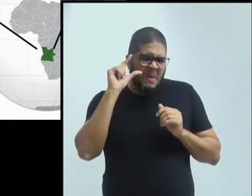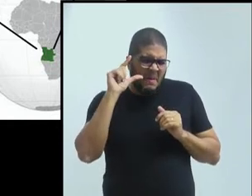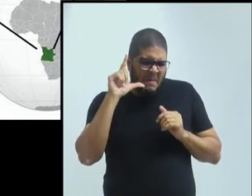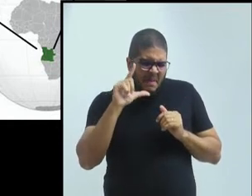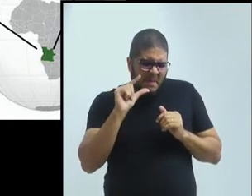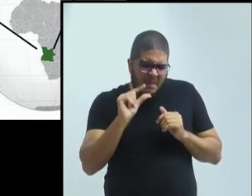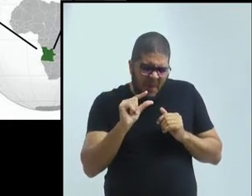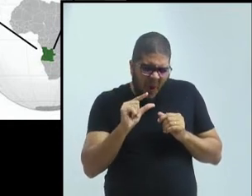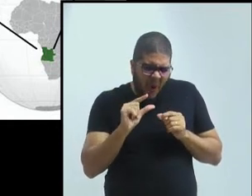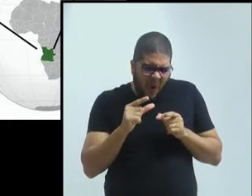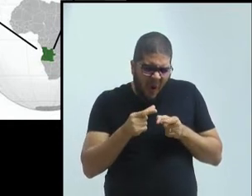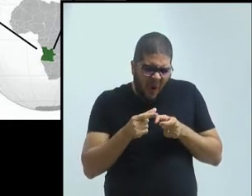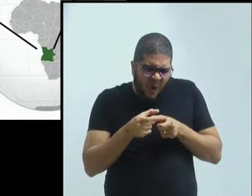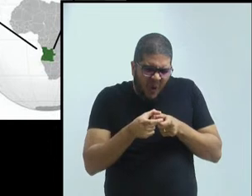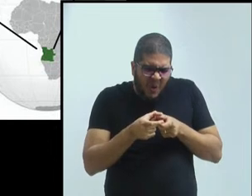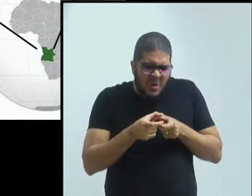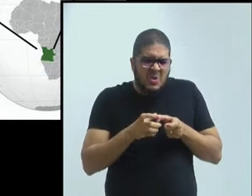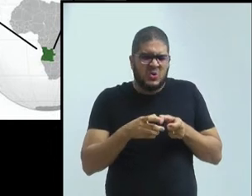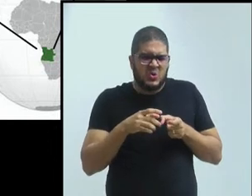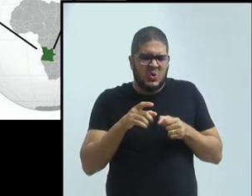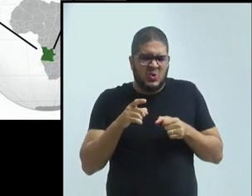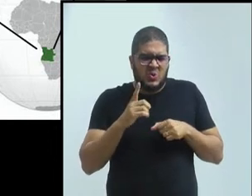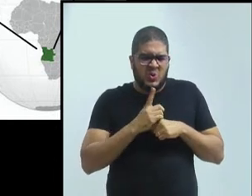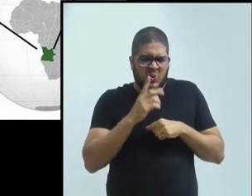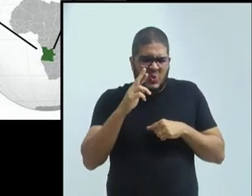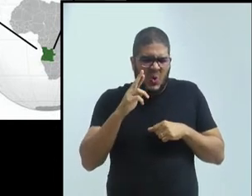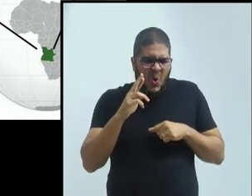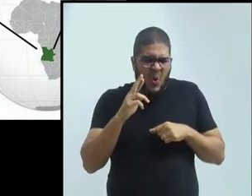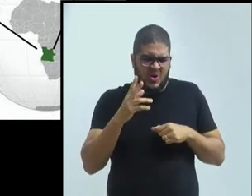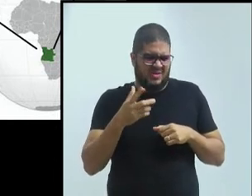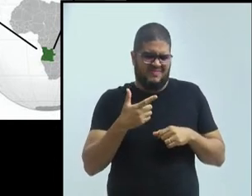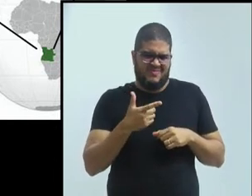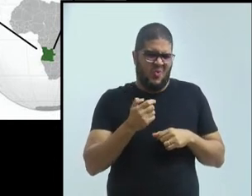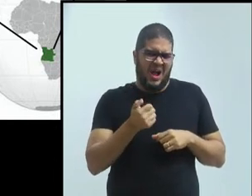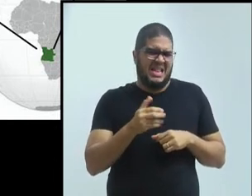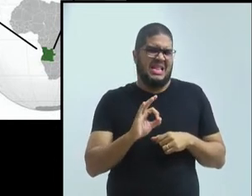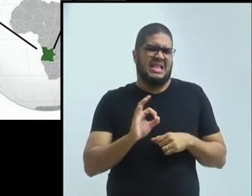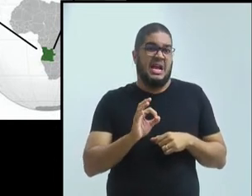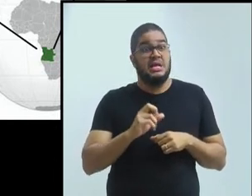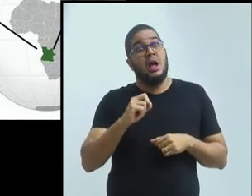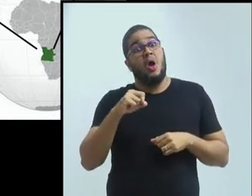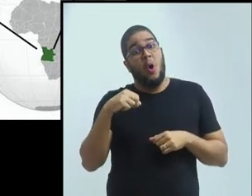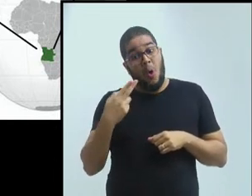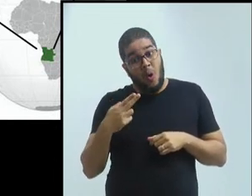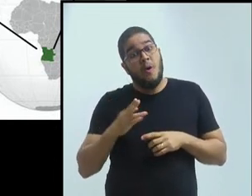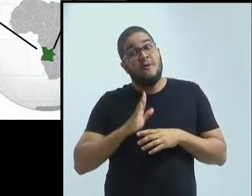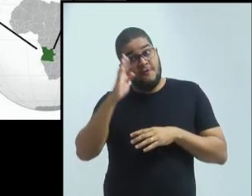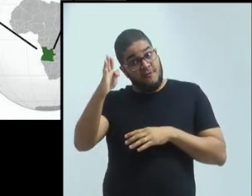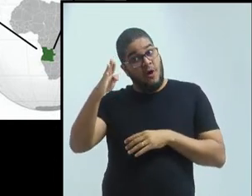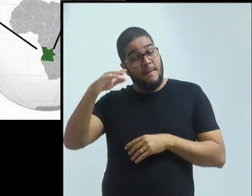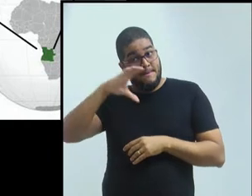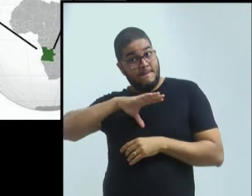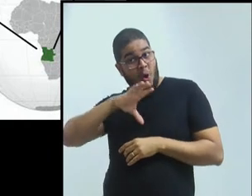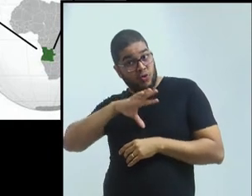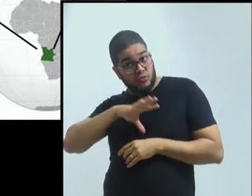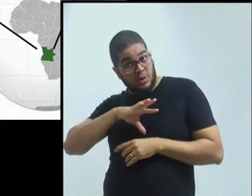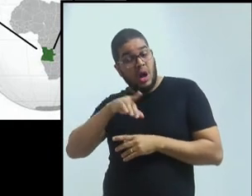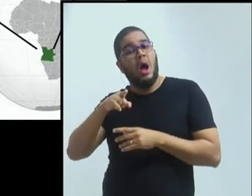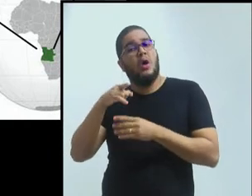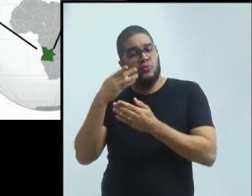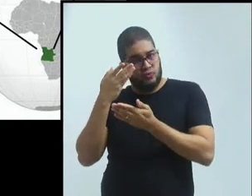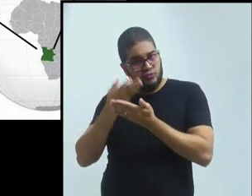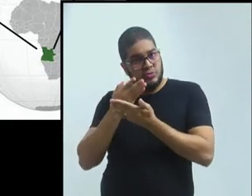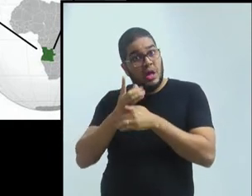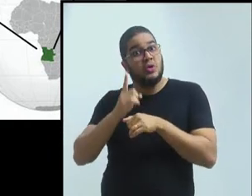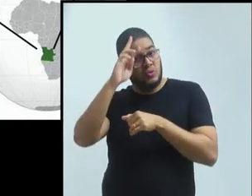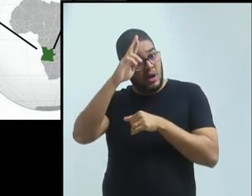Os que são... Ou eles fizeram doutorado em Portugal, ou eles são professores cubanos, que fazem uma espécie de missão de estudos.